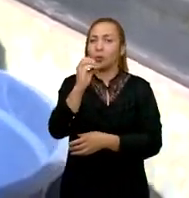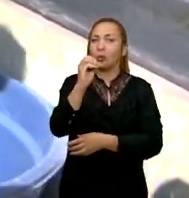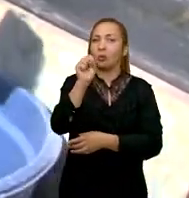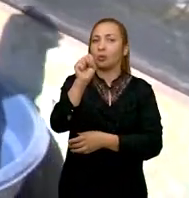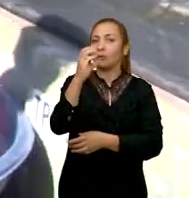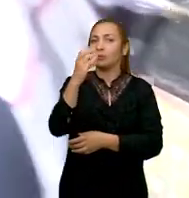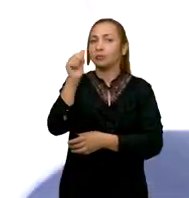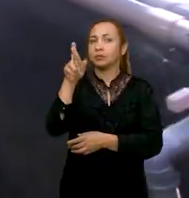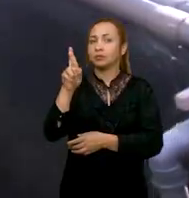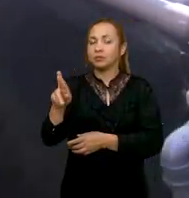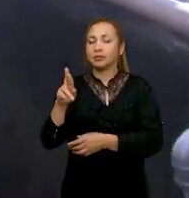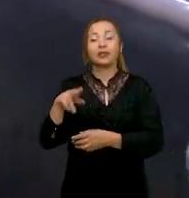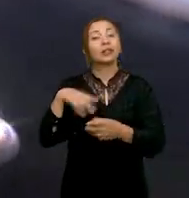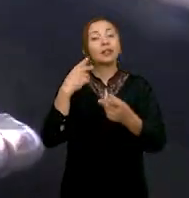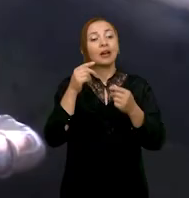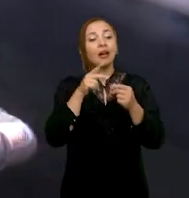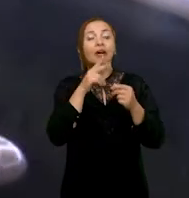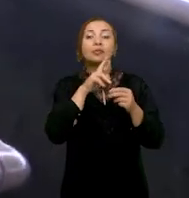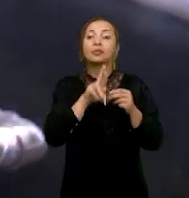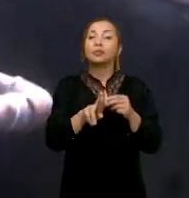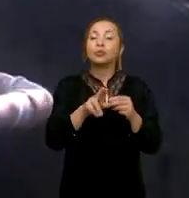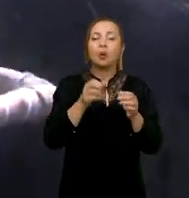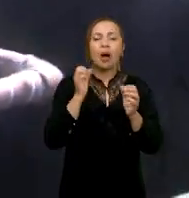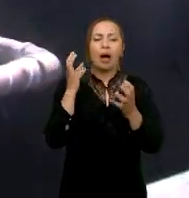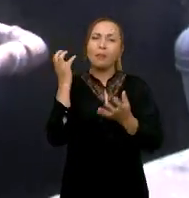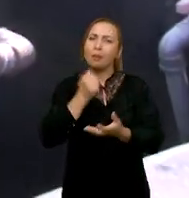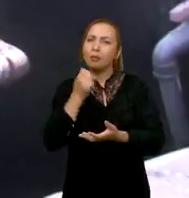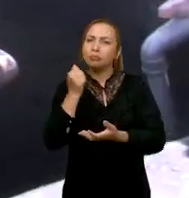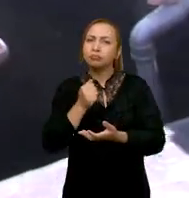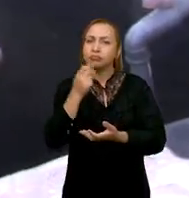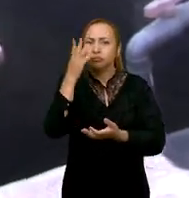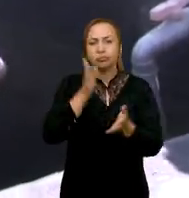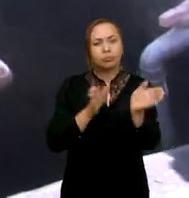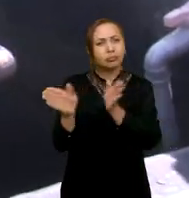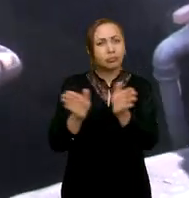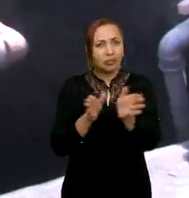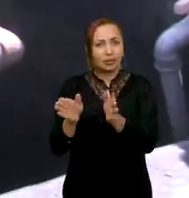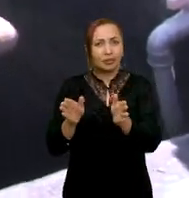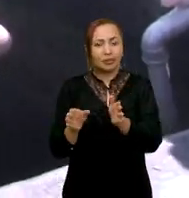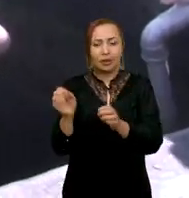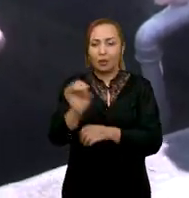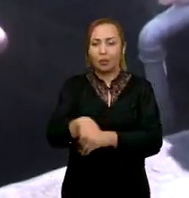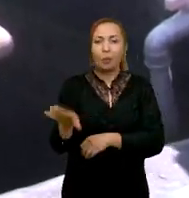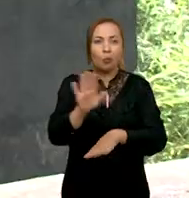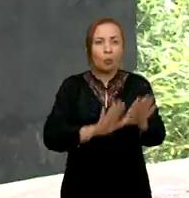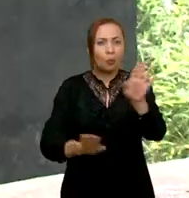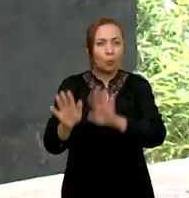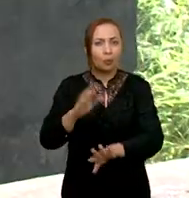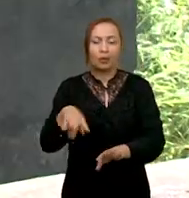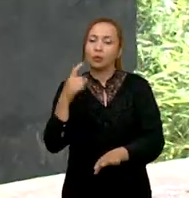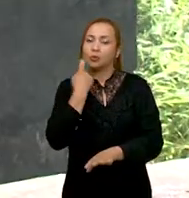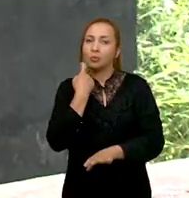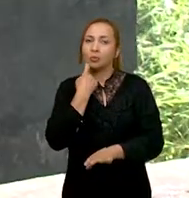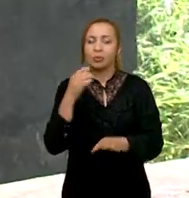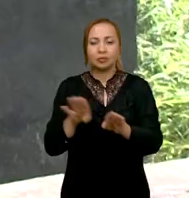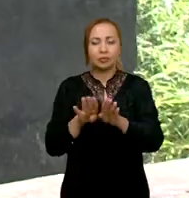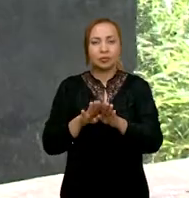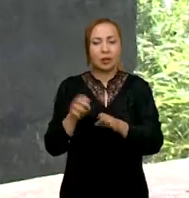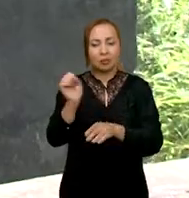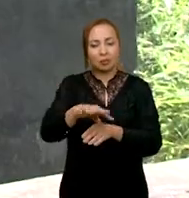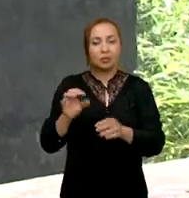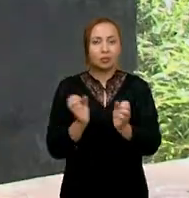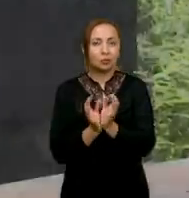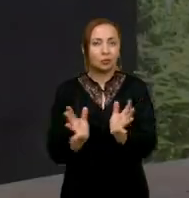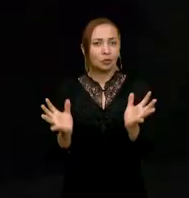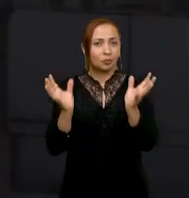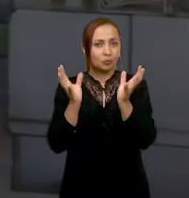Oscar Pacheco. Eles resolveram apostar num consórcio entre a criação de tilápia e a plantação de alface